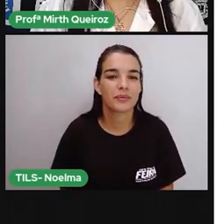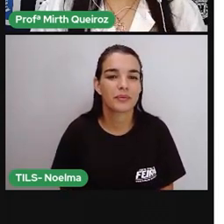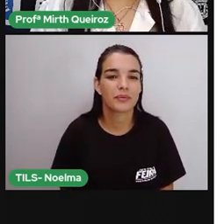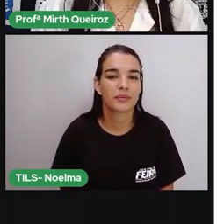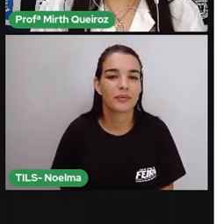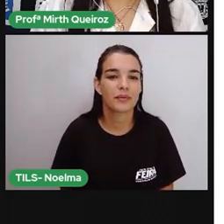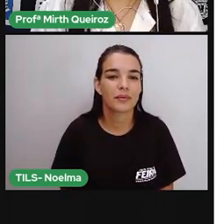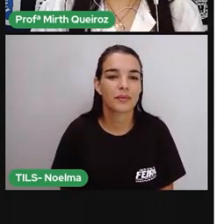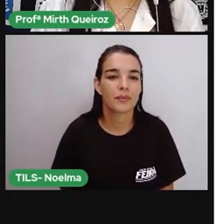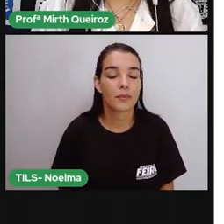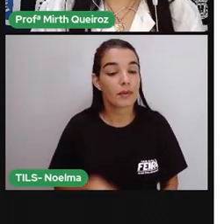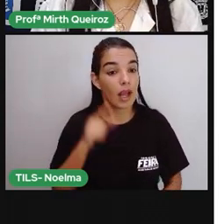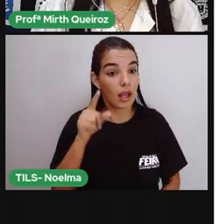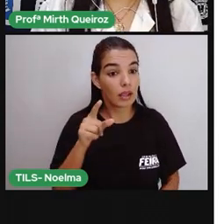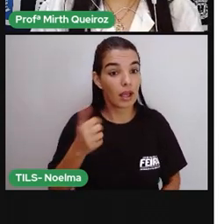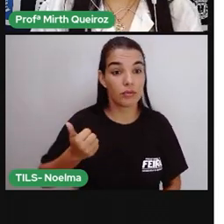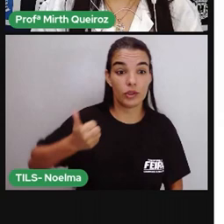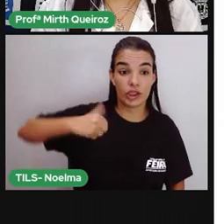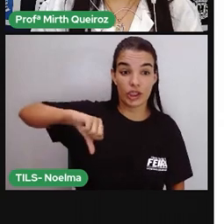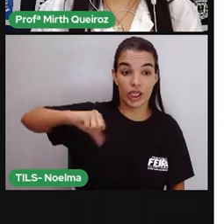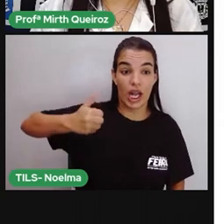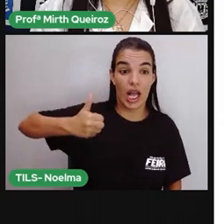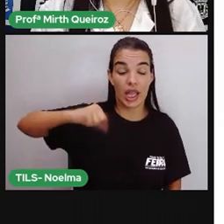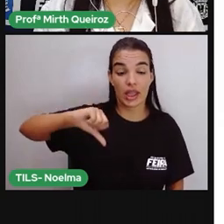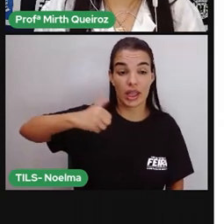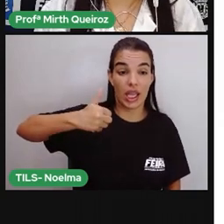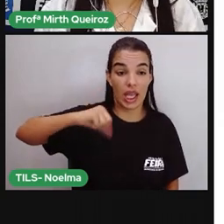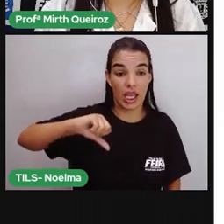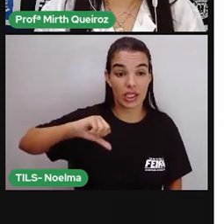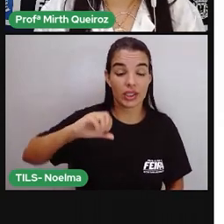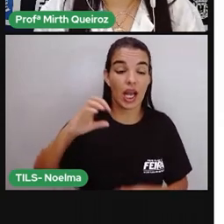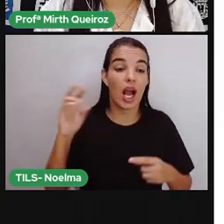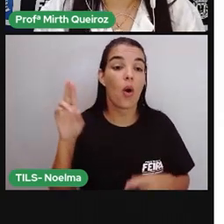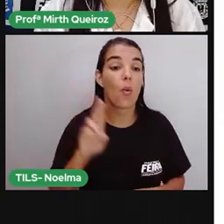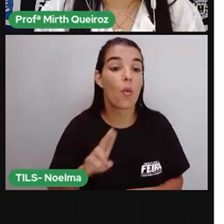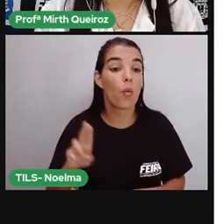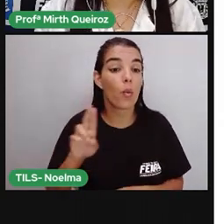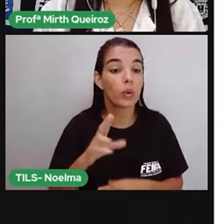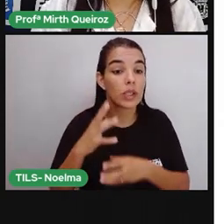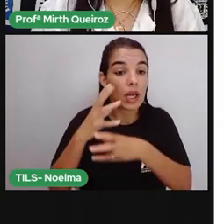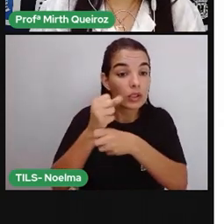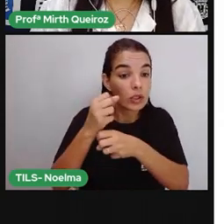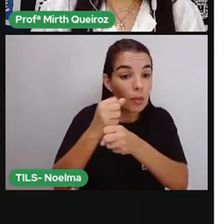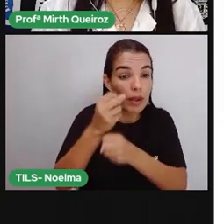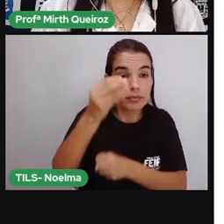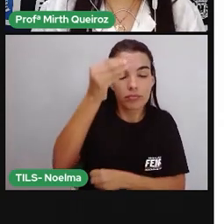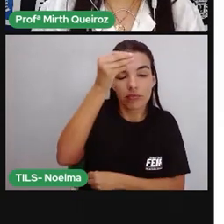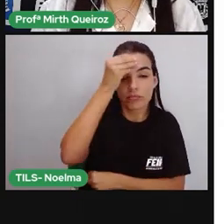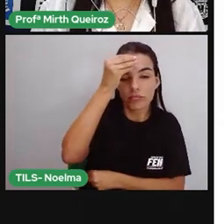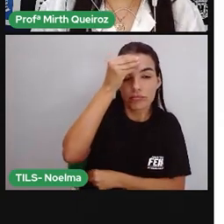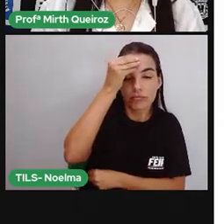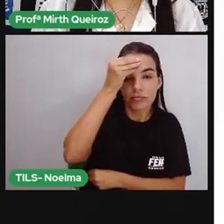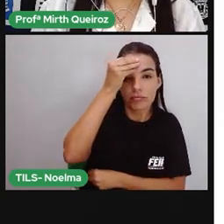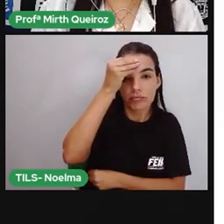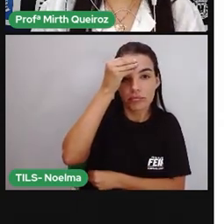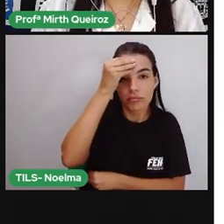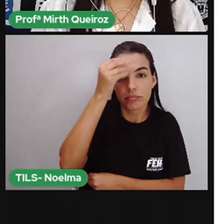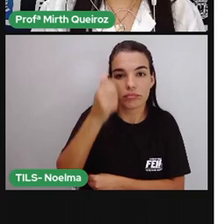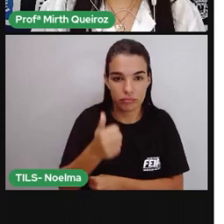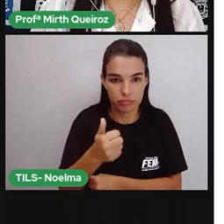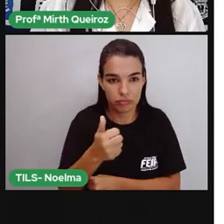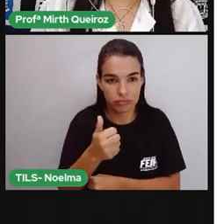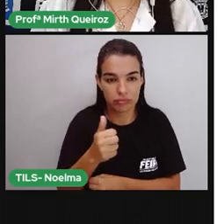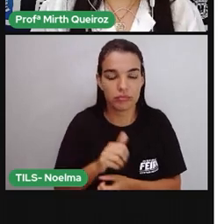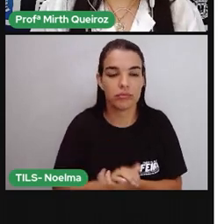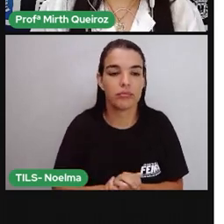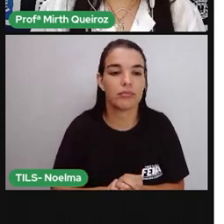Essa é uma estratégia que você utiliza para realizar cálculo mental. Mas, se você